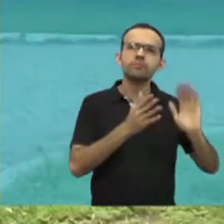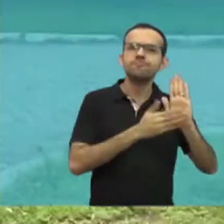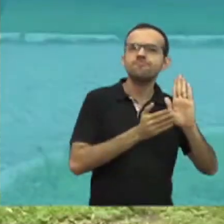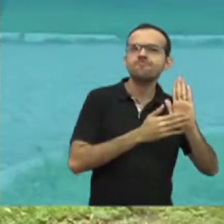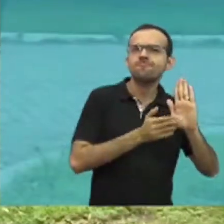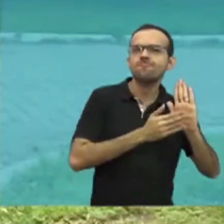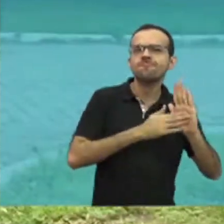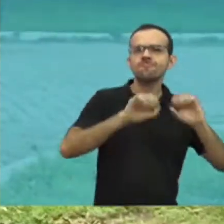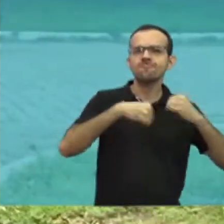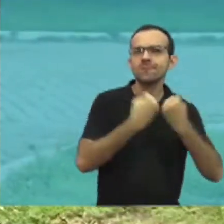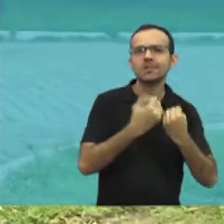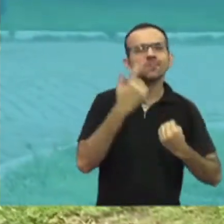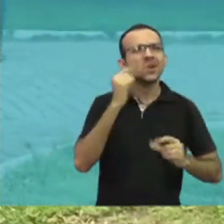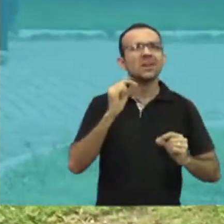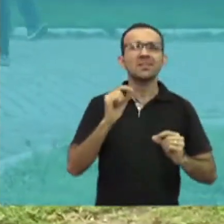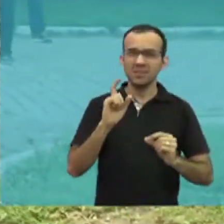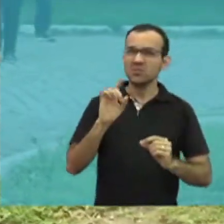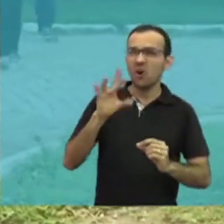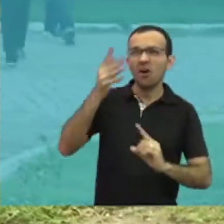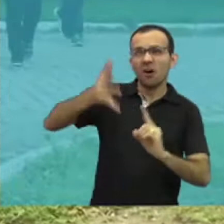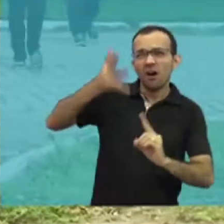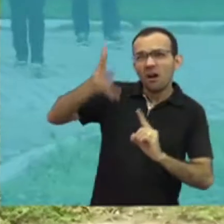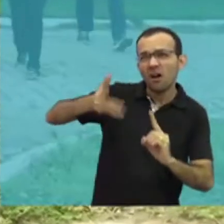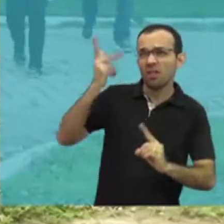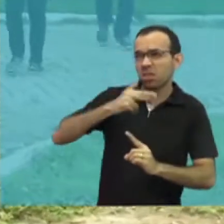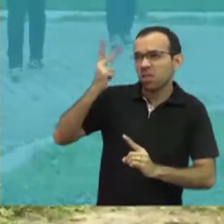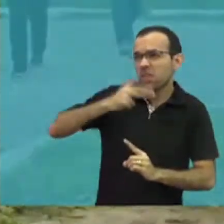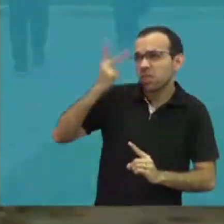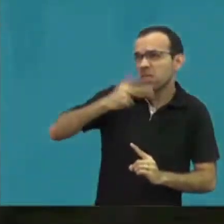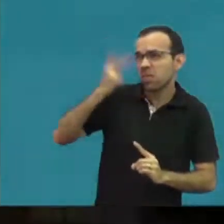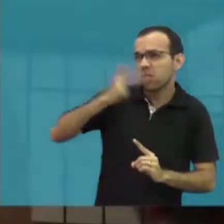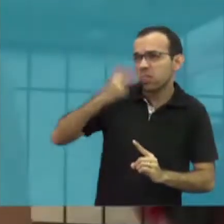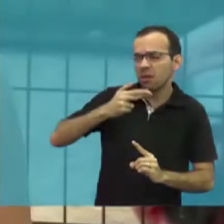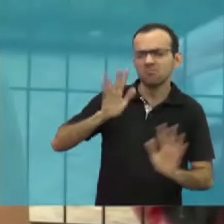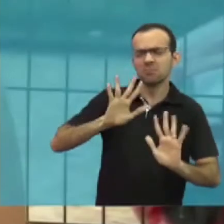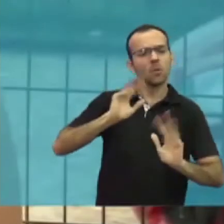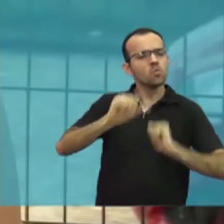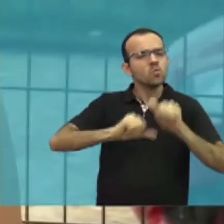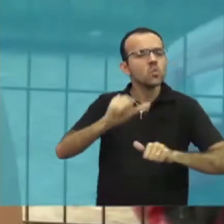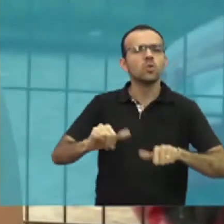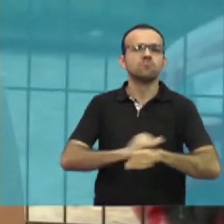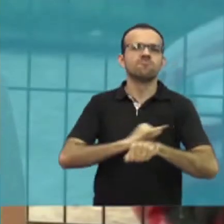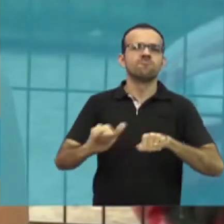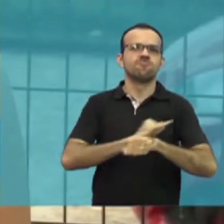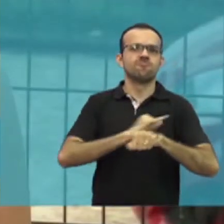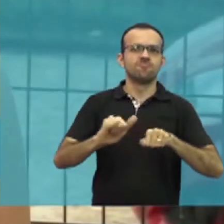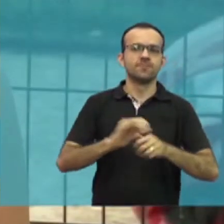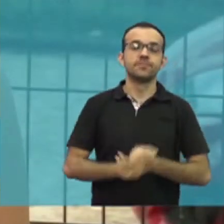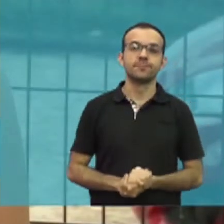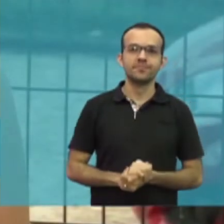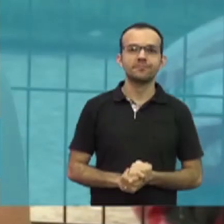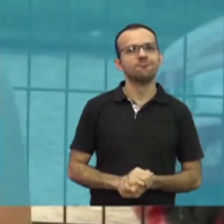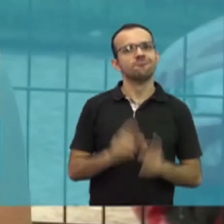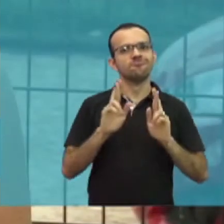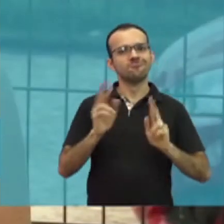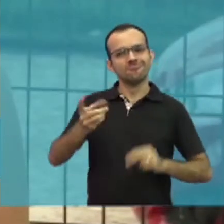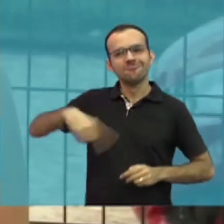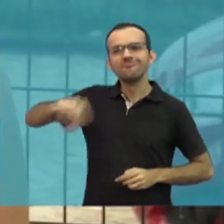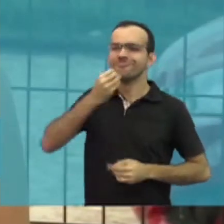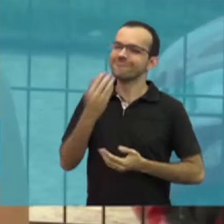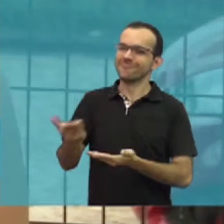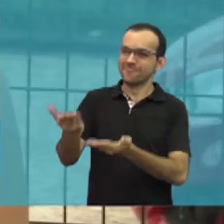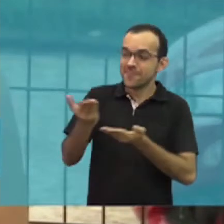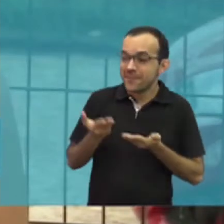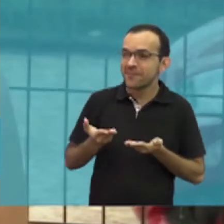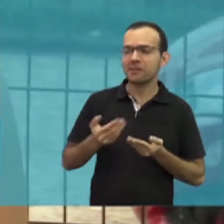é promover um acolhimento menos burocrático e mais agradável. Que eles sejam bem-vindos, que estamos à disposição para